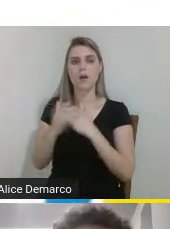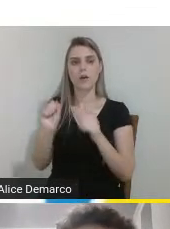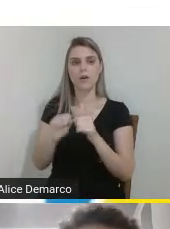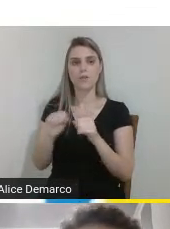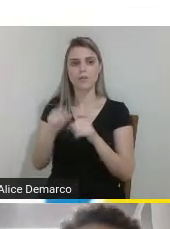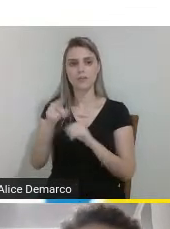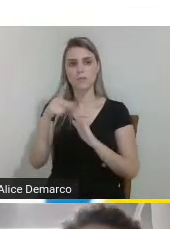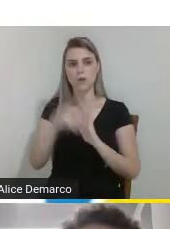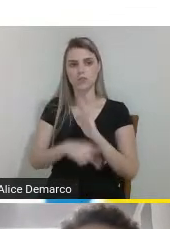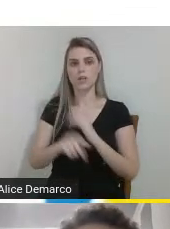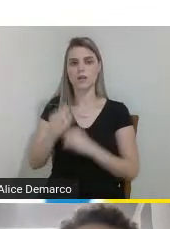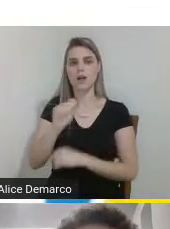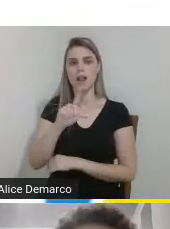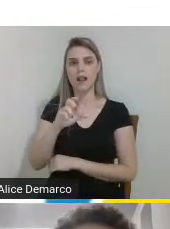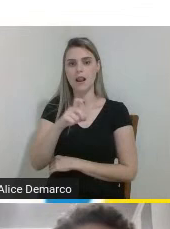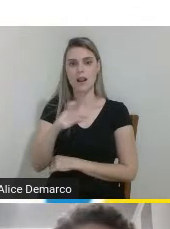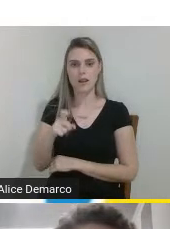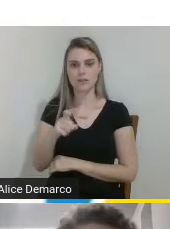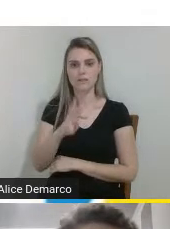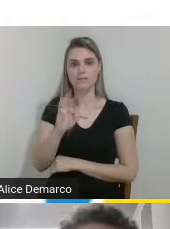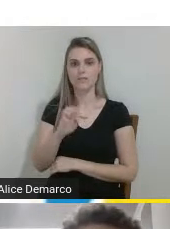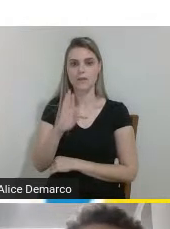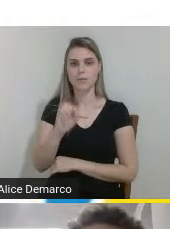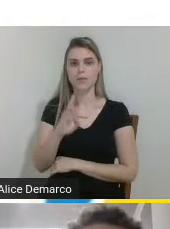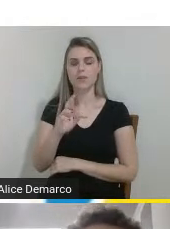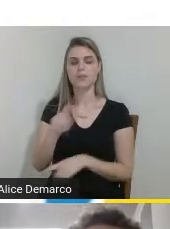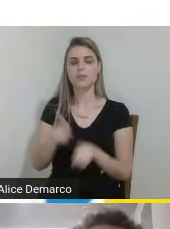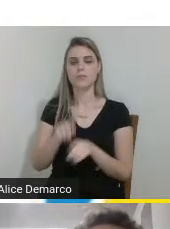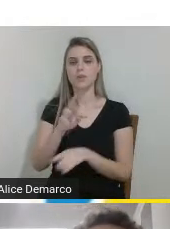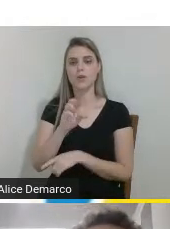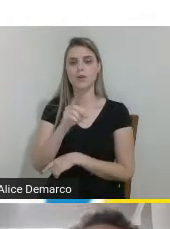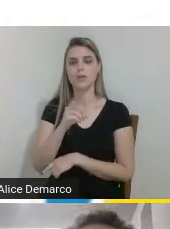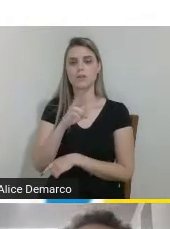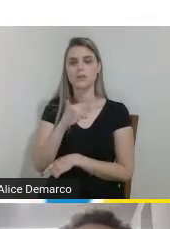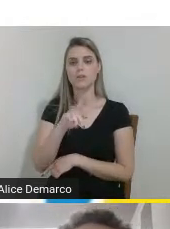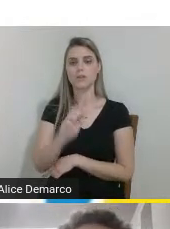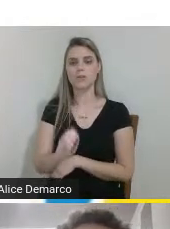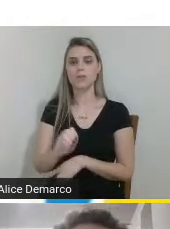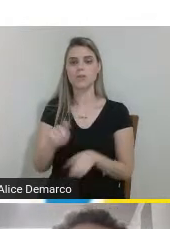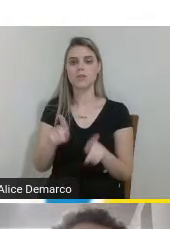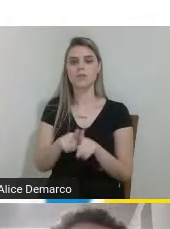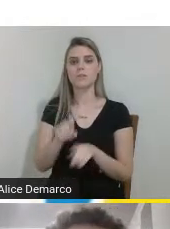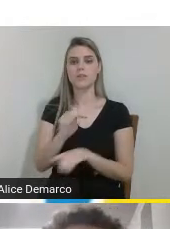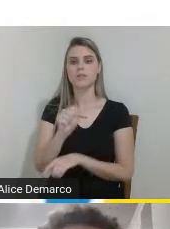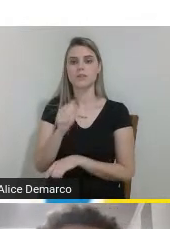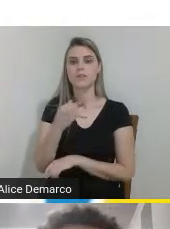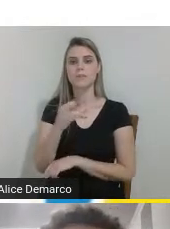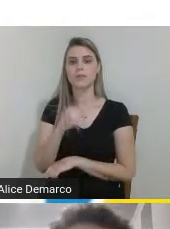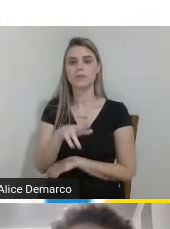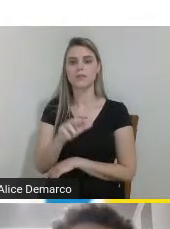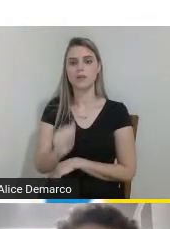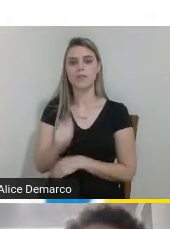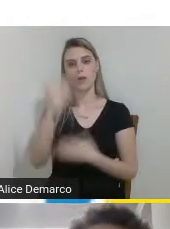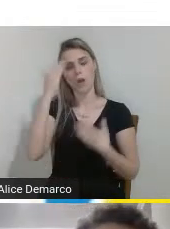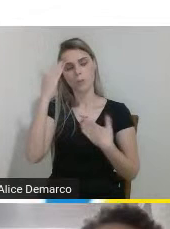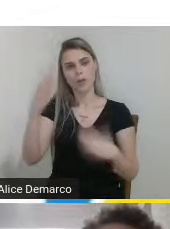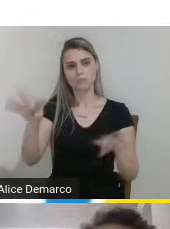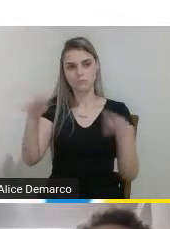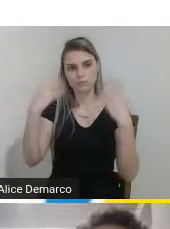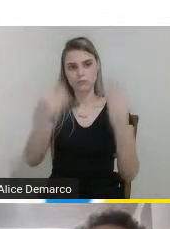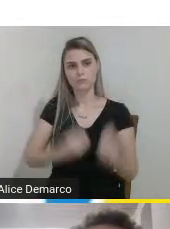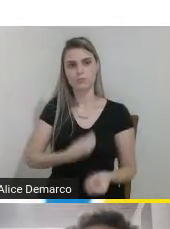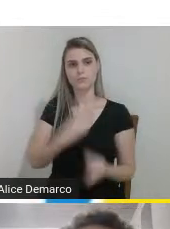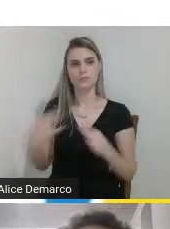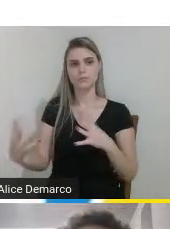projeto que são o Alex e o Weber o Rodrigo Soares da Silva e a Sabrina Weber muito obrigado pela atenção e pela presença de